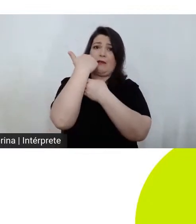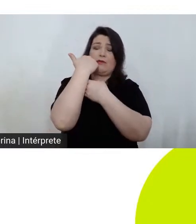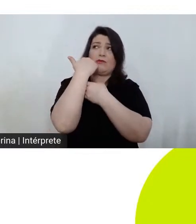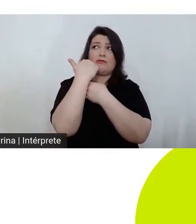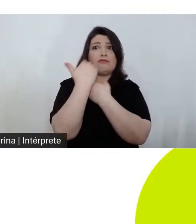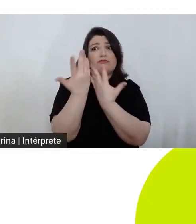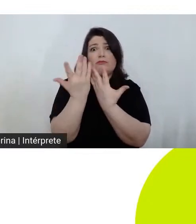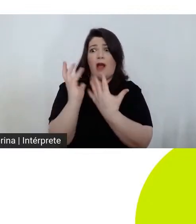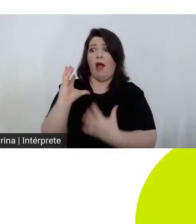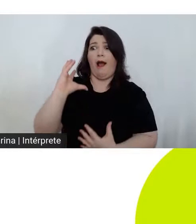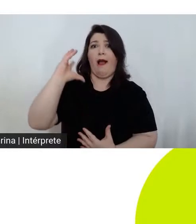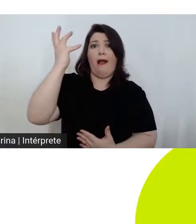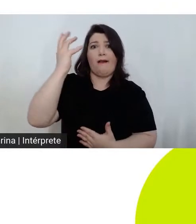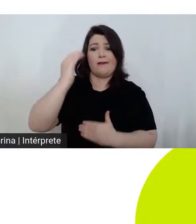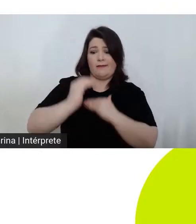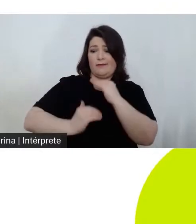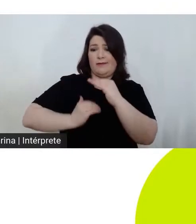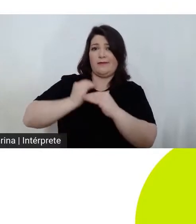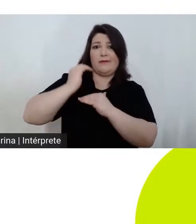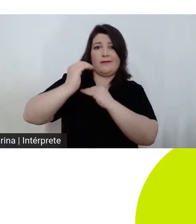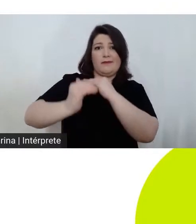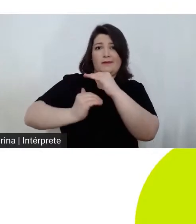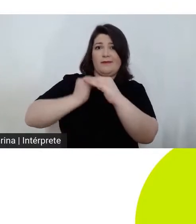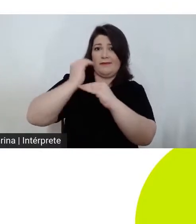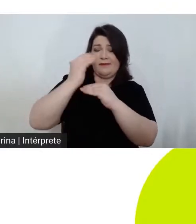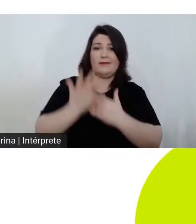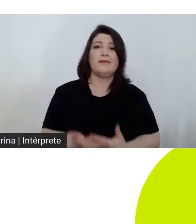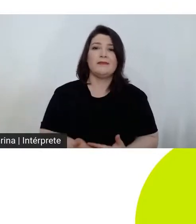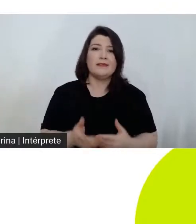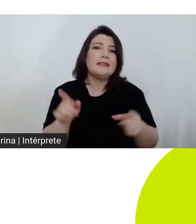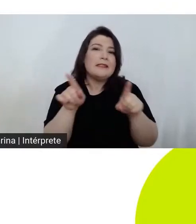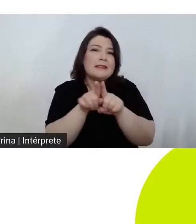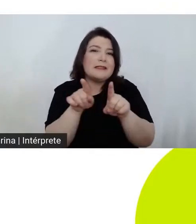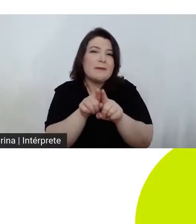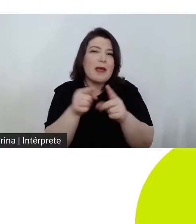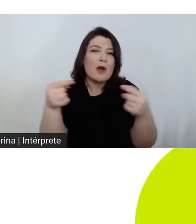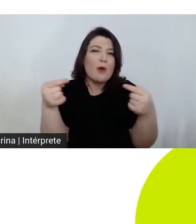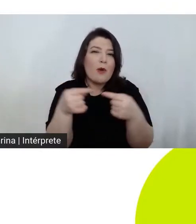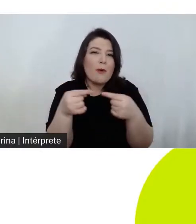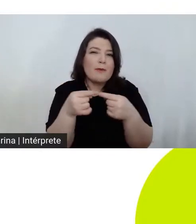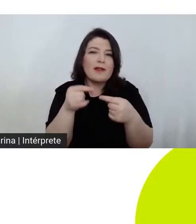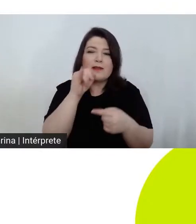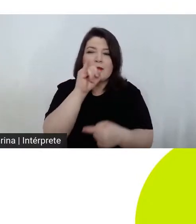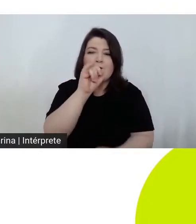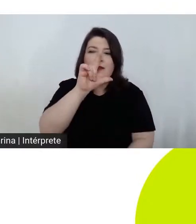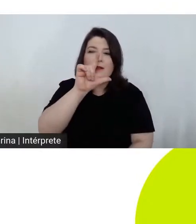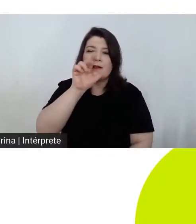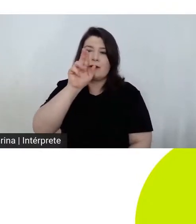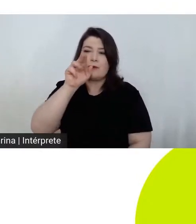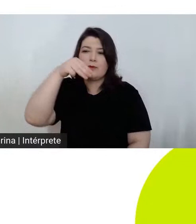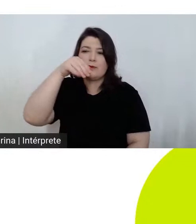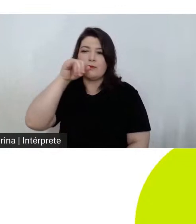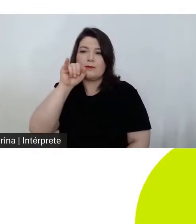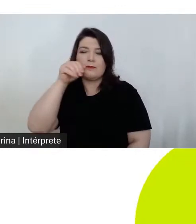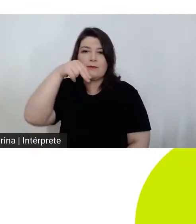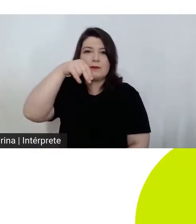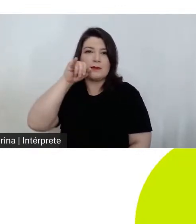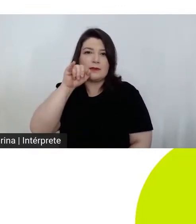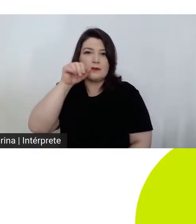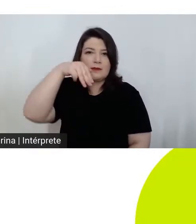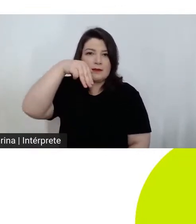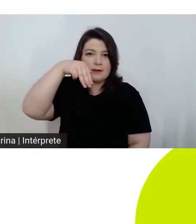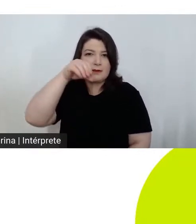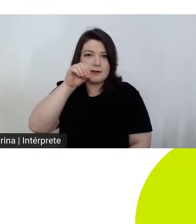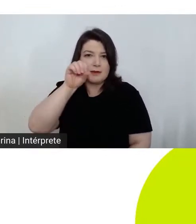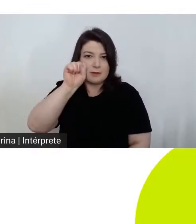e isso é uma grande herança do iluminismo e do racionalismo ou seja a ideia de que independentemente das circunstâncias